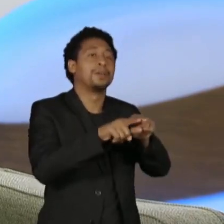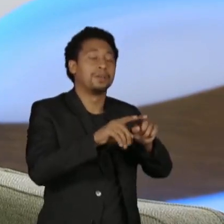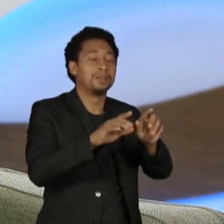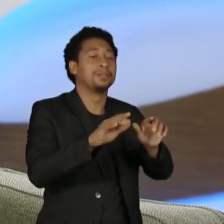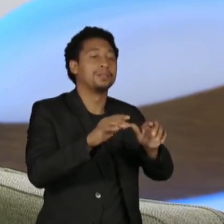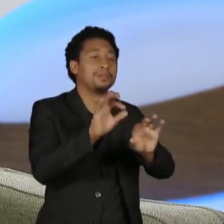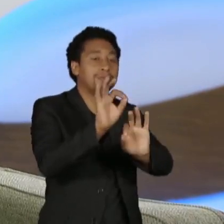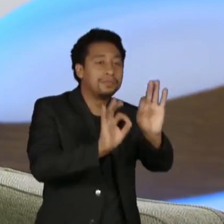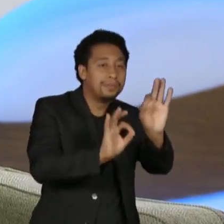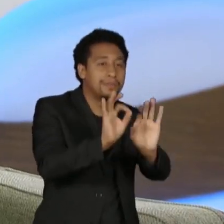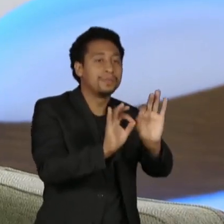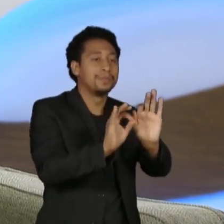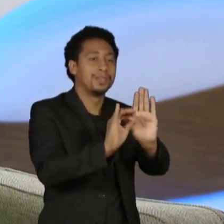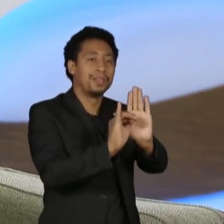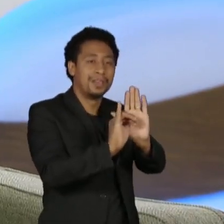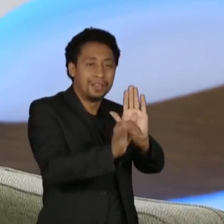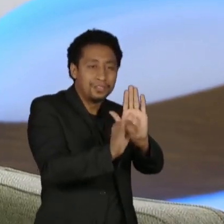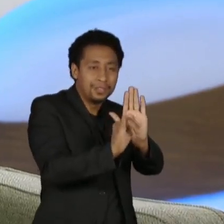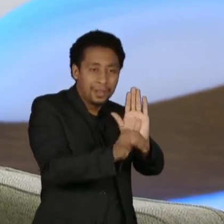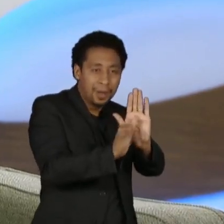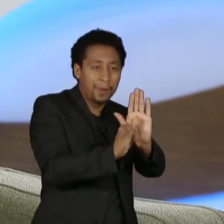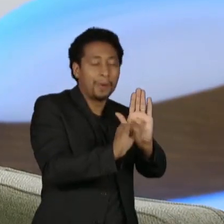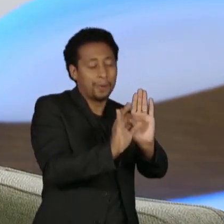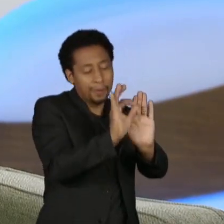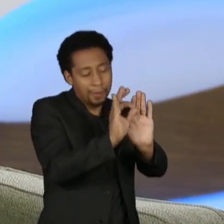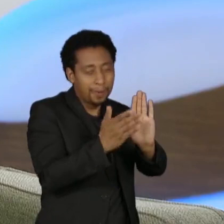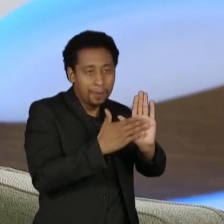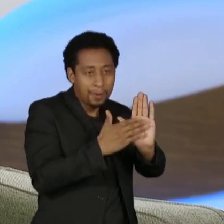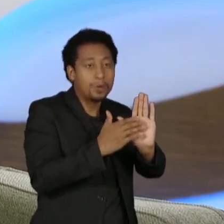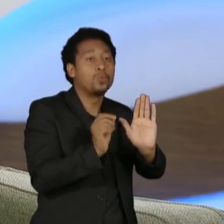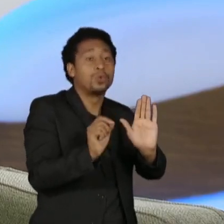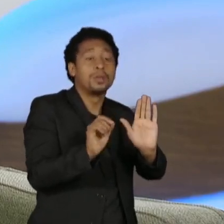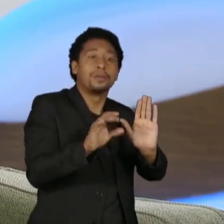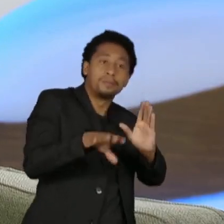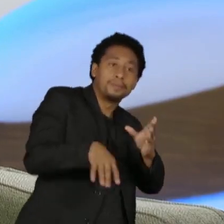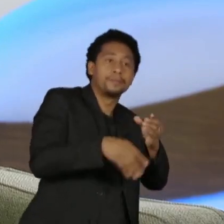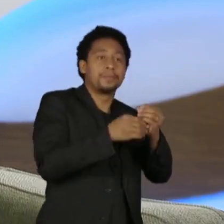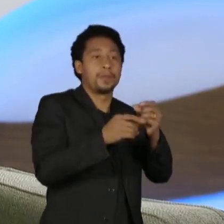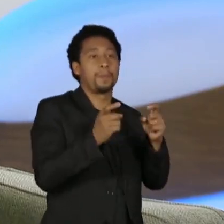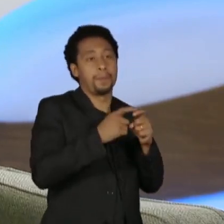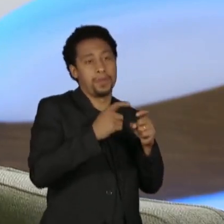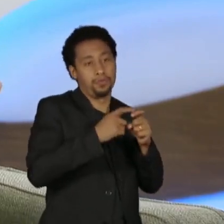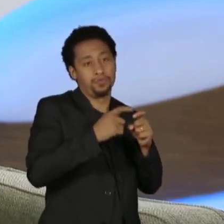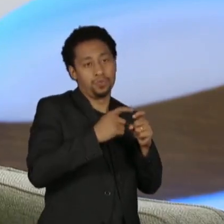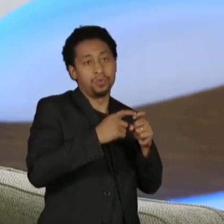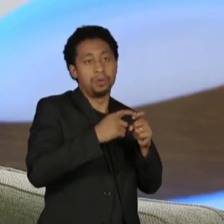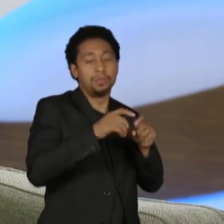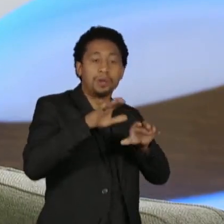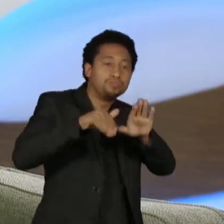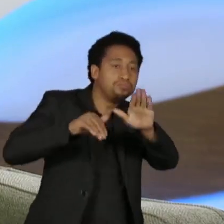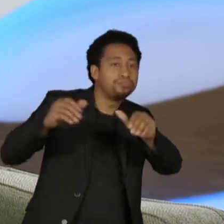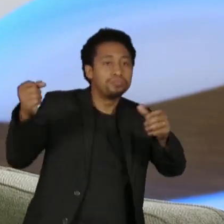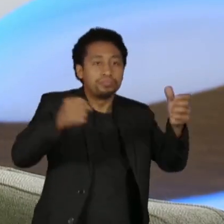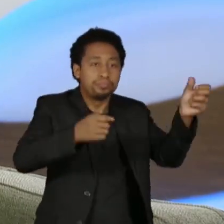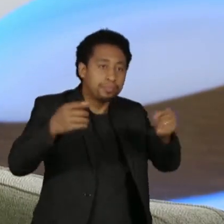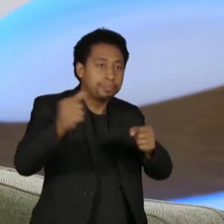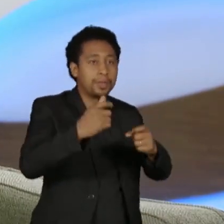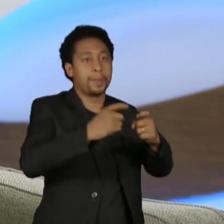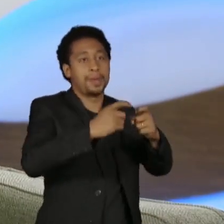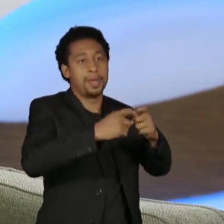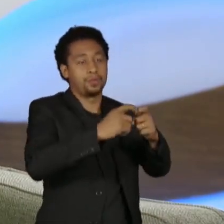edital do programa Mais Médicos, que estava aberto, e ações desde a